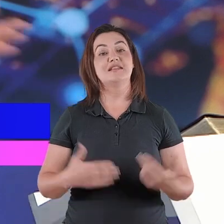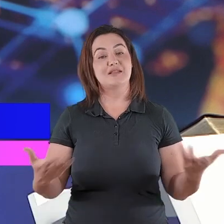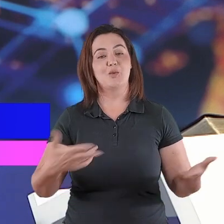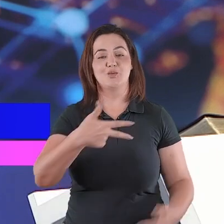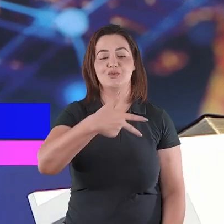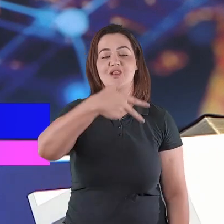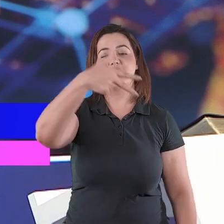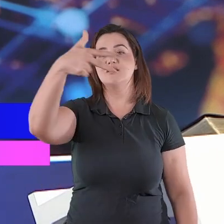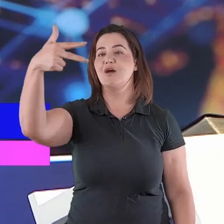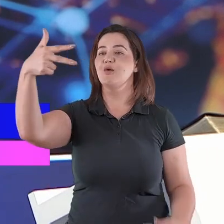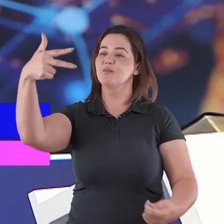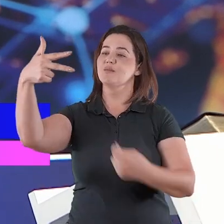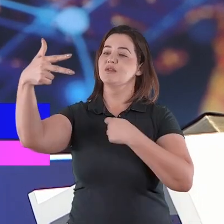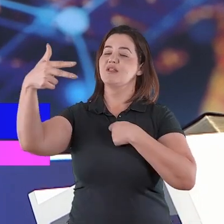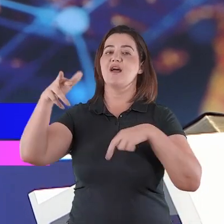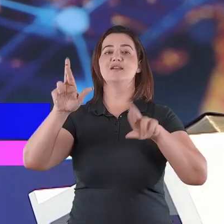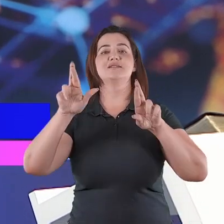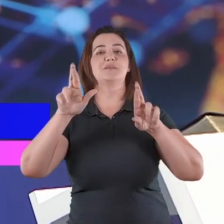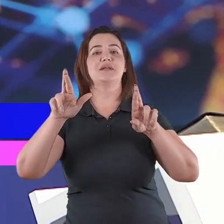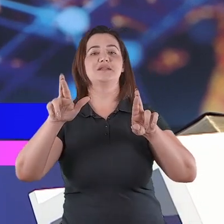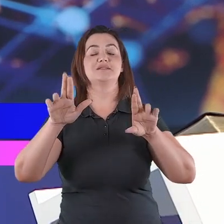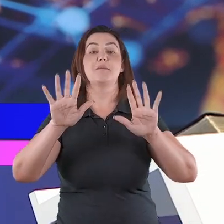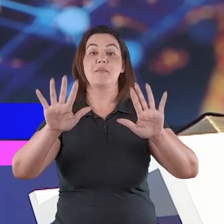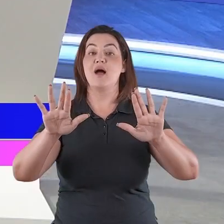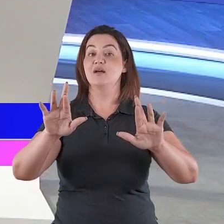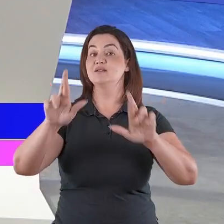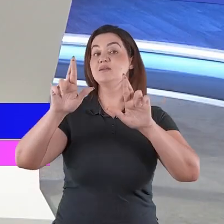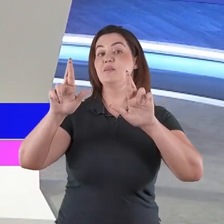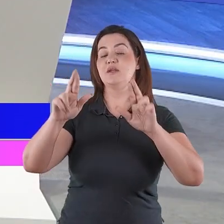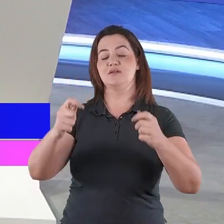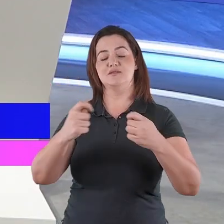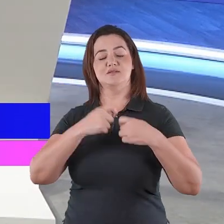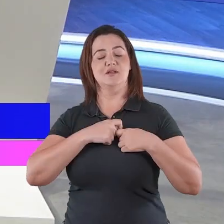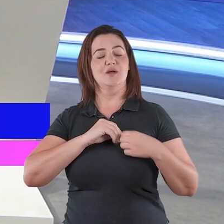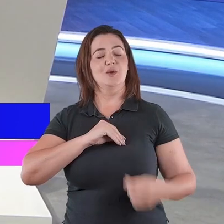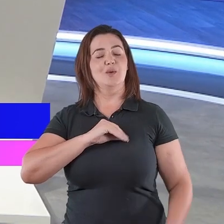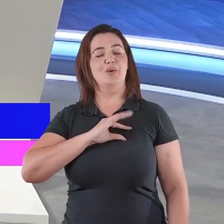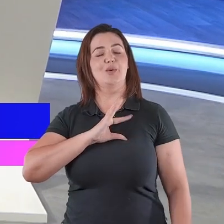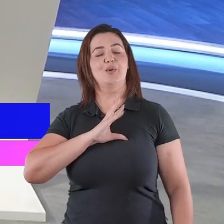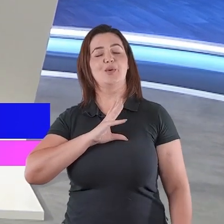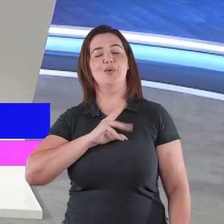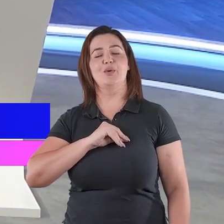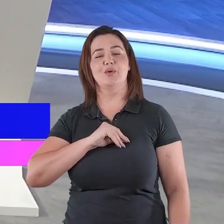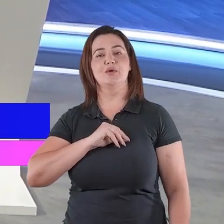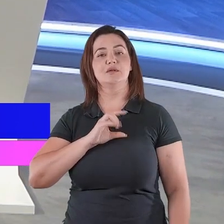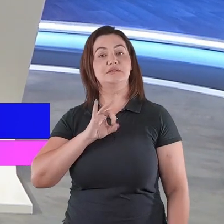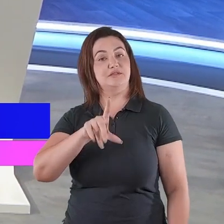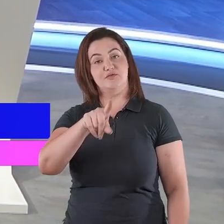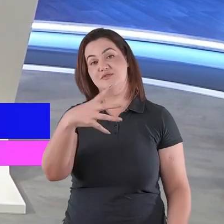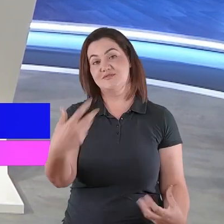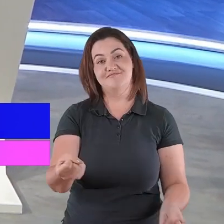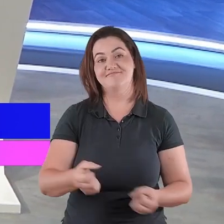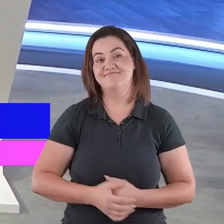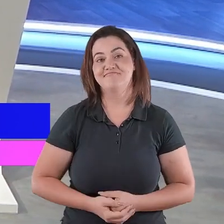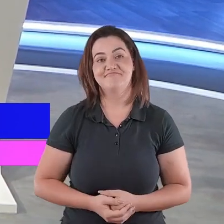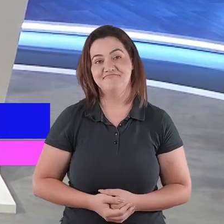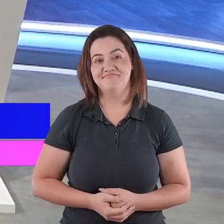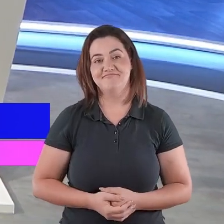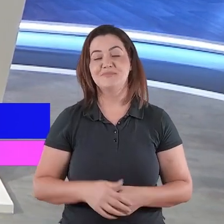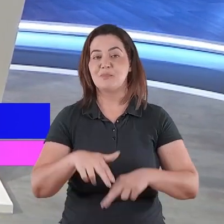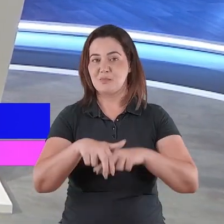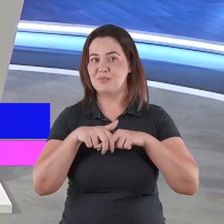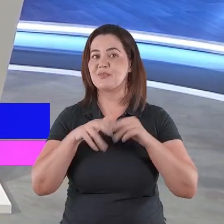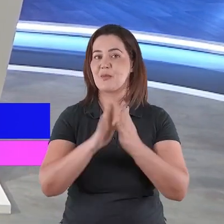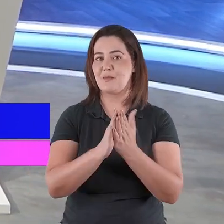só pode nascer se você deixar, por isso a palavra de Deus vai nos mostrando e nos guiando